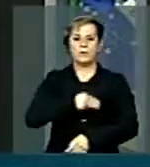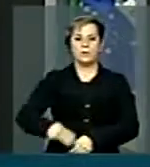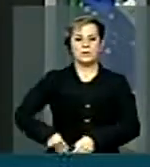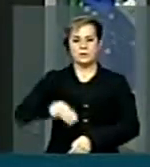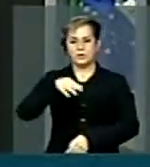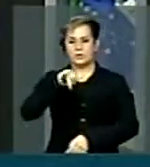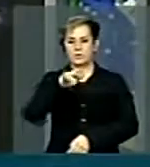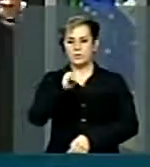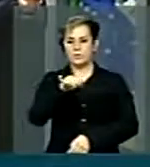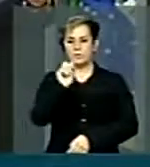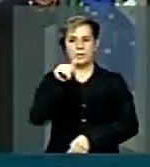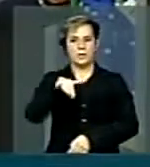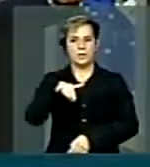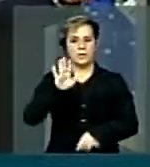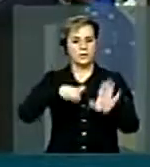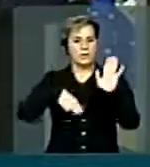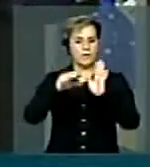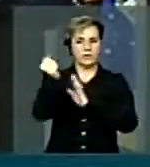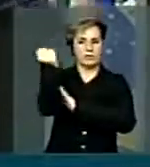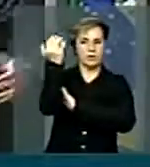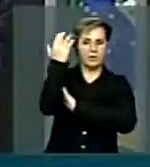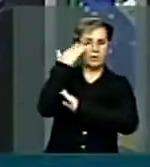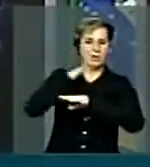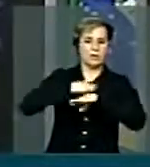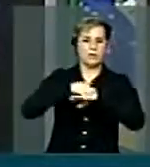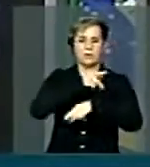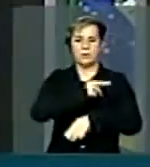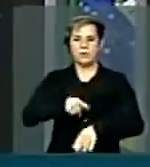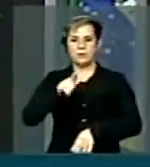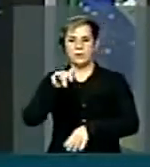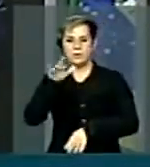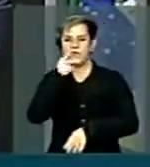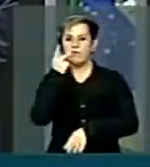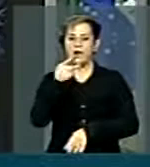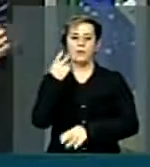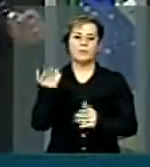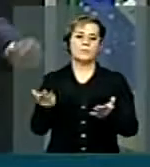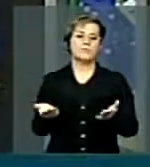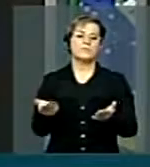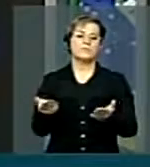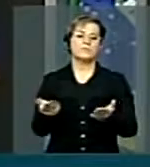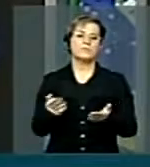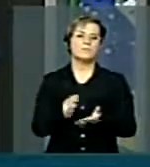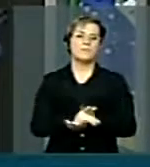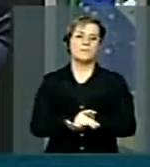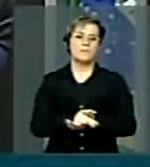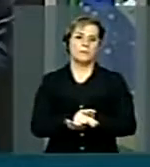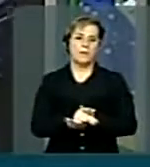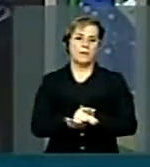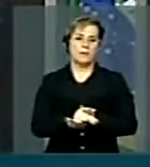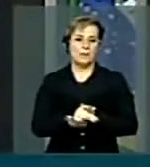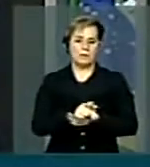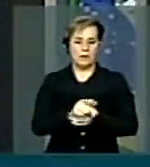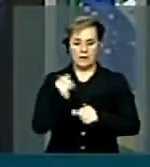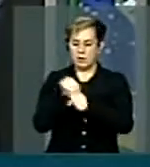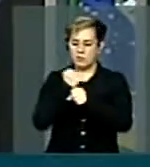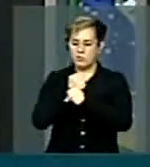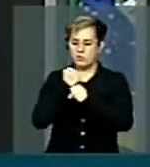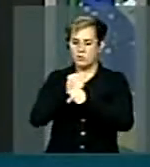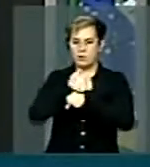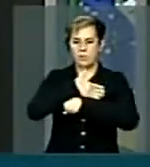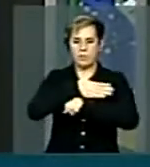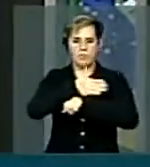talvez inspirada pelo presidente Lula, veio dizer que atraso em obra é